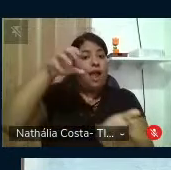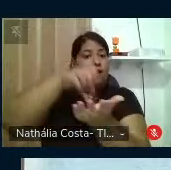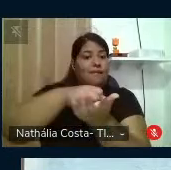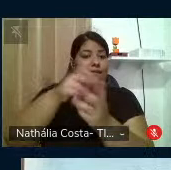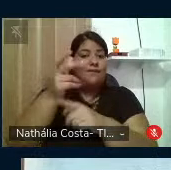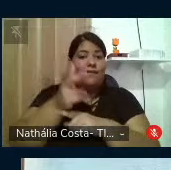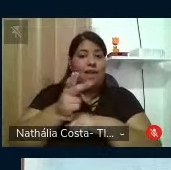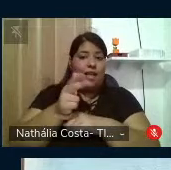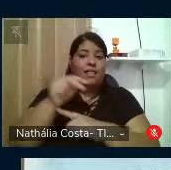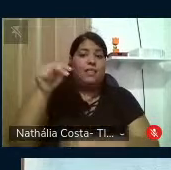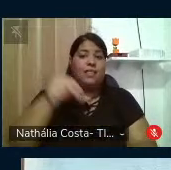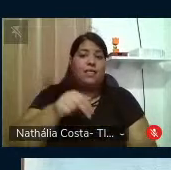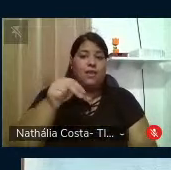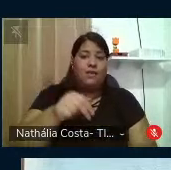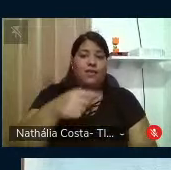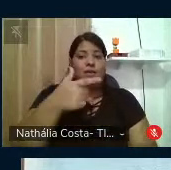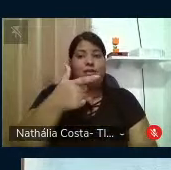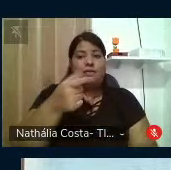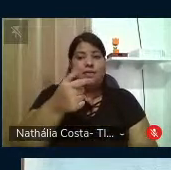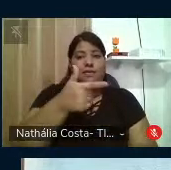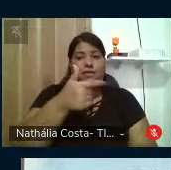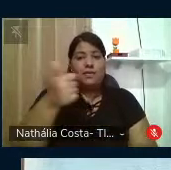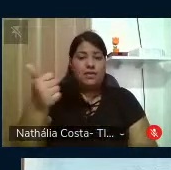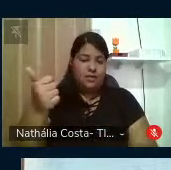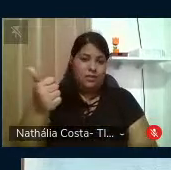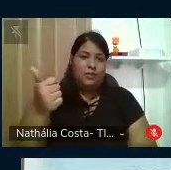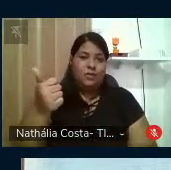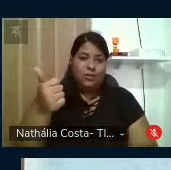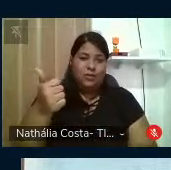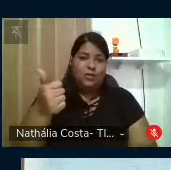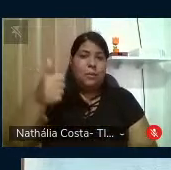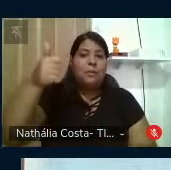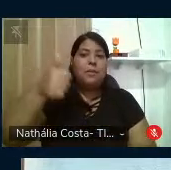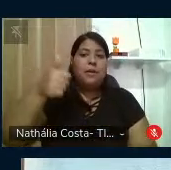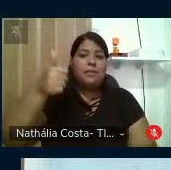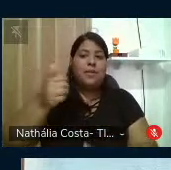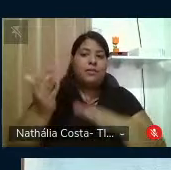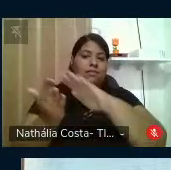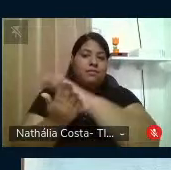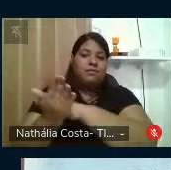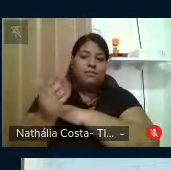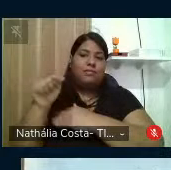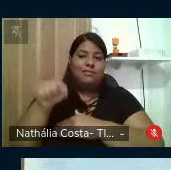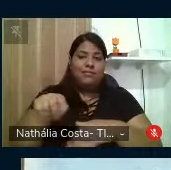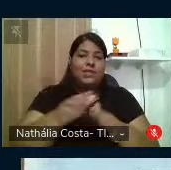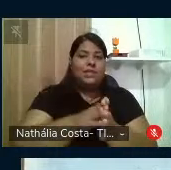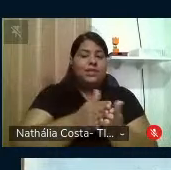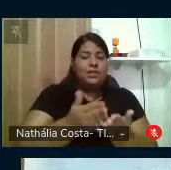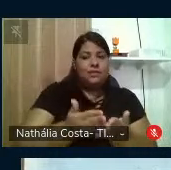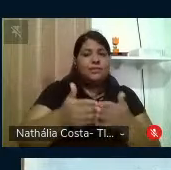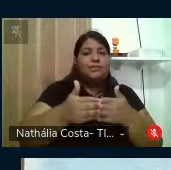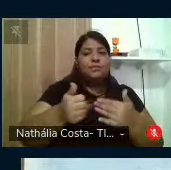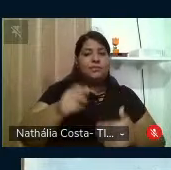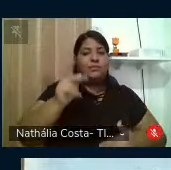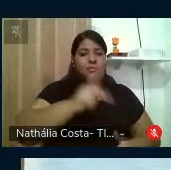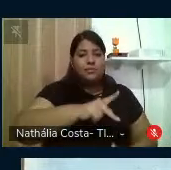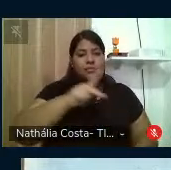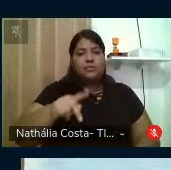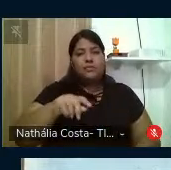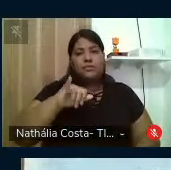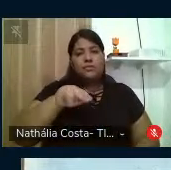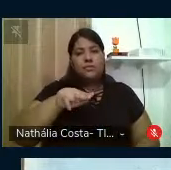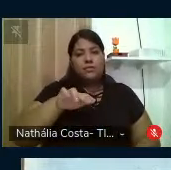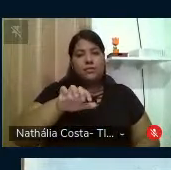de 2021, por ocasião do primeiro lançamento deste livro. Pedimos à professora Inês